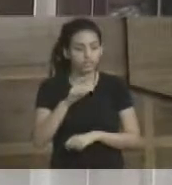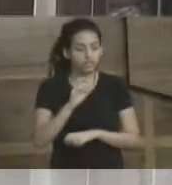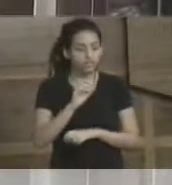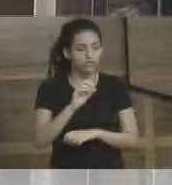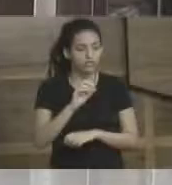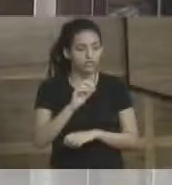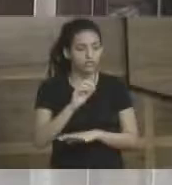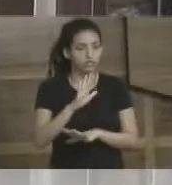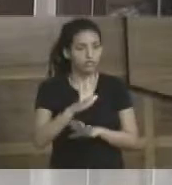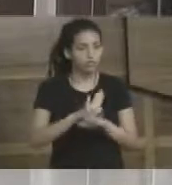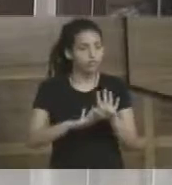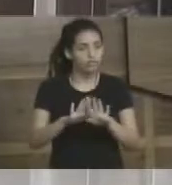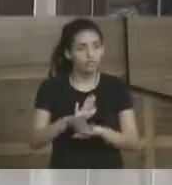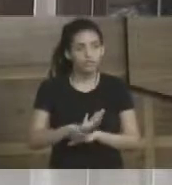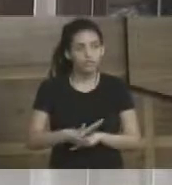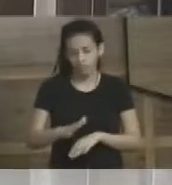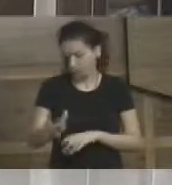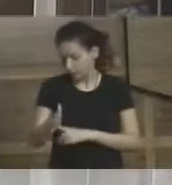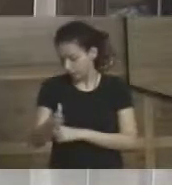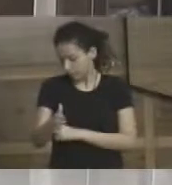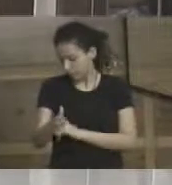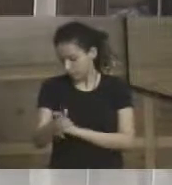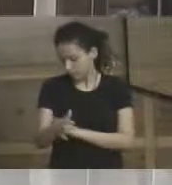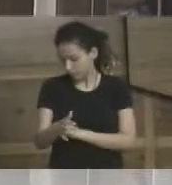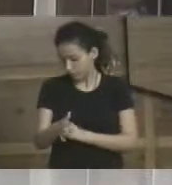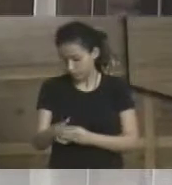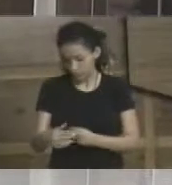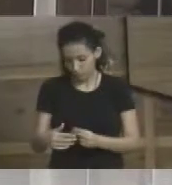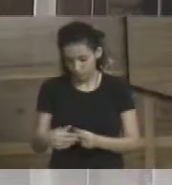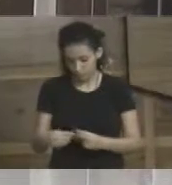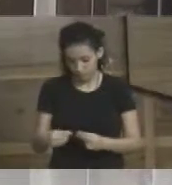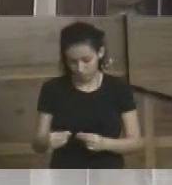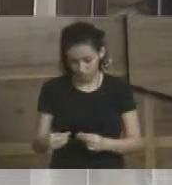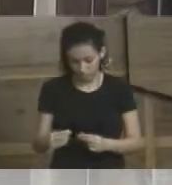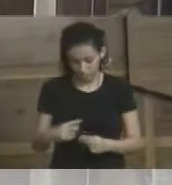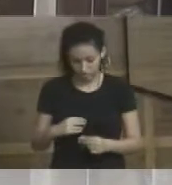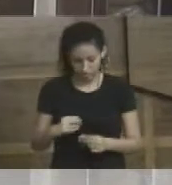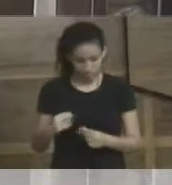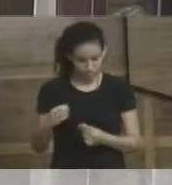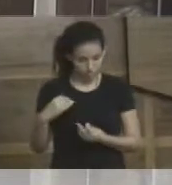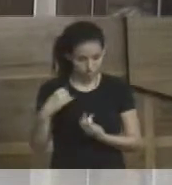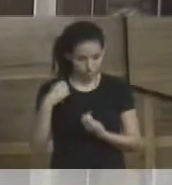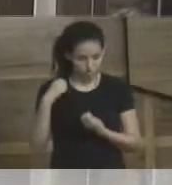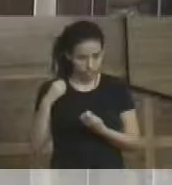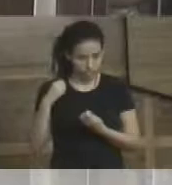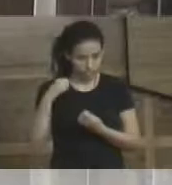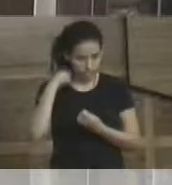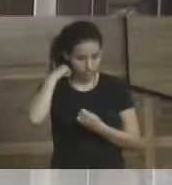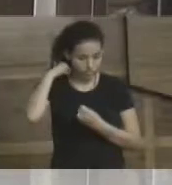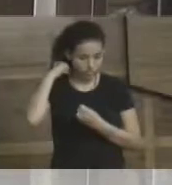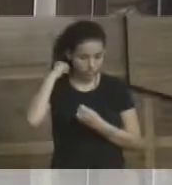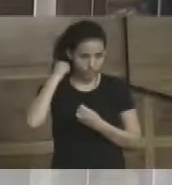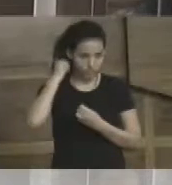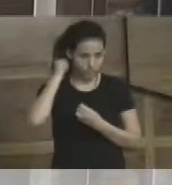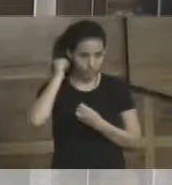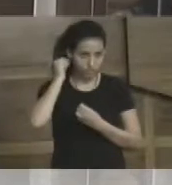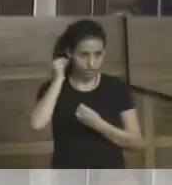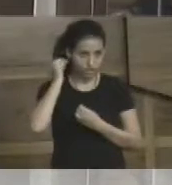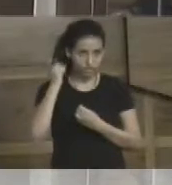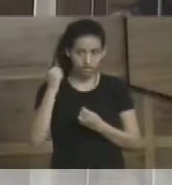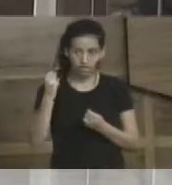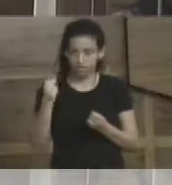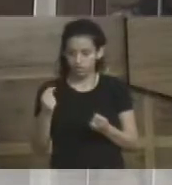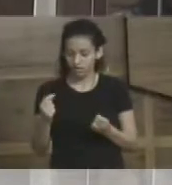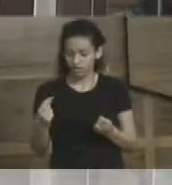anos, oito filhos dela. Então, ela foi pai e mãe dos meus oito filhos, inclusive a minha mãe, meus sete filhos e a minha